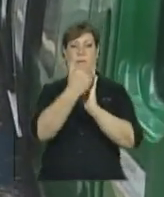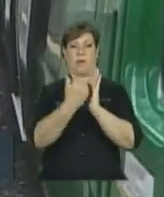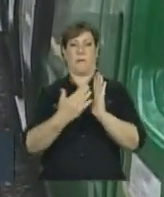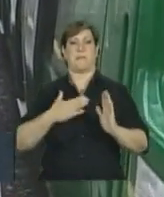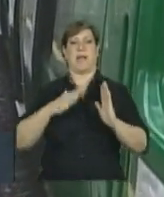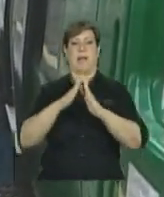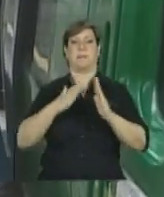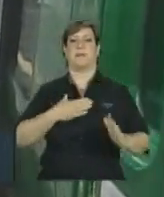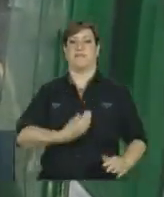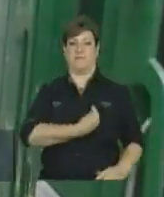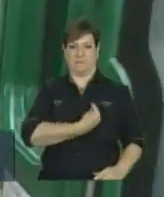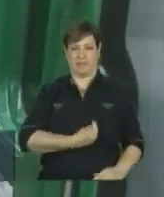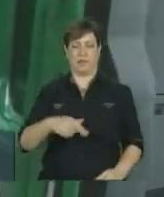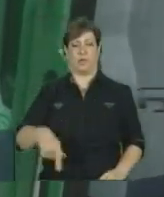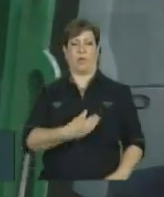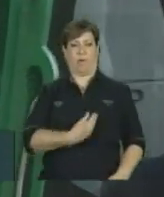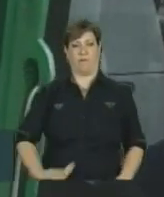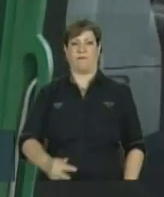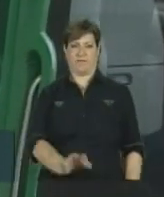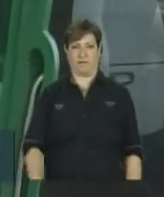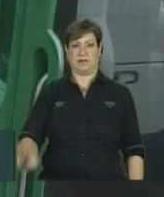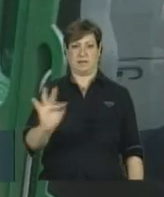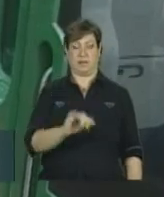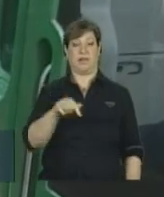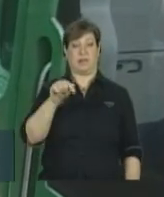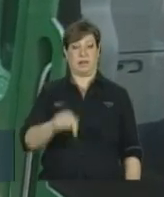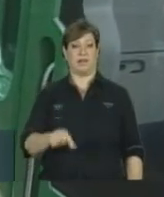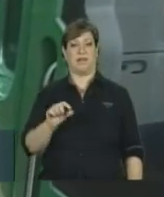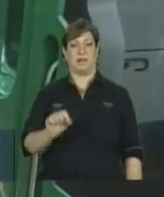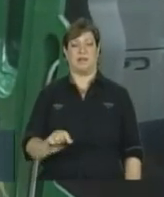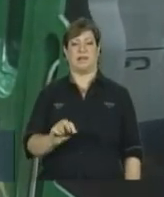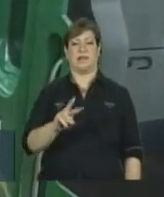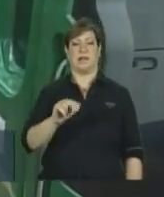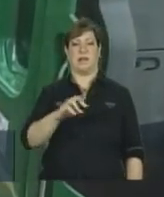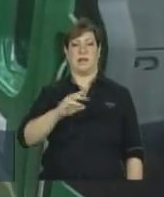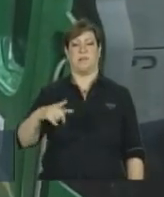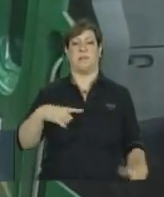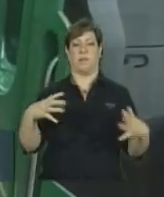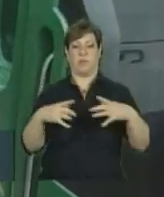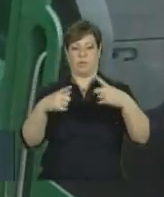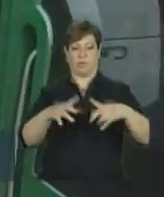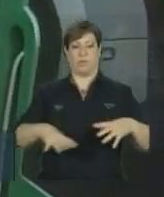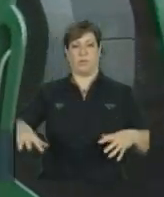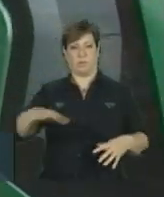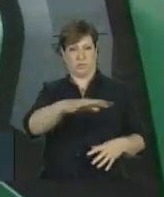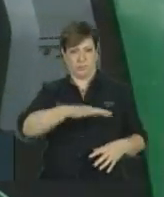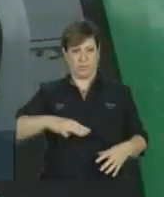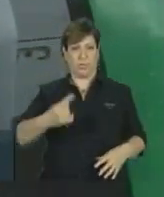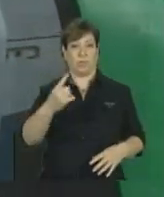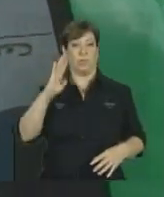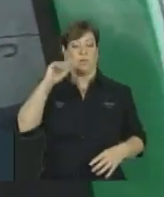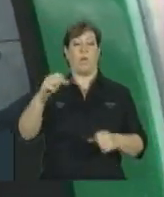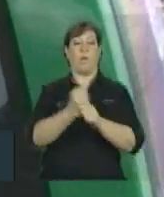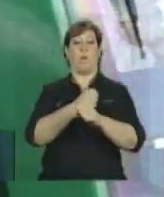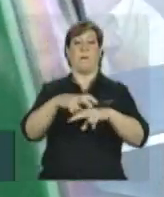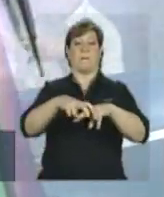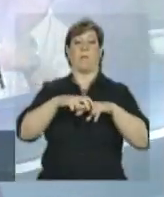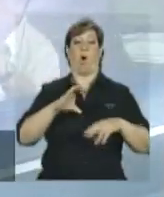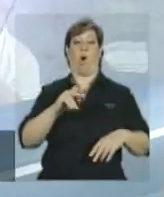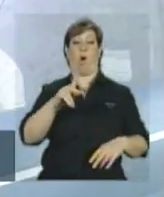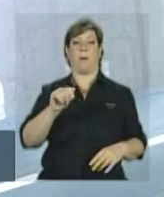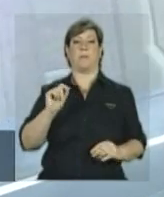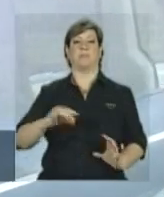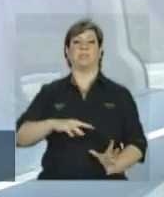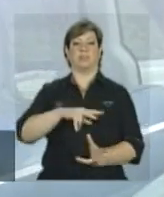do governo federal. O ramal Parangaba-Mucuripe será uma das obras para a Copa do Mundo de 2014.